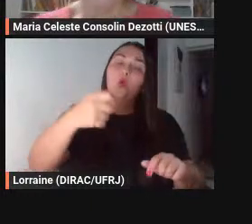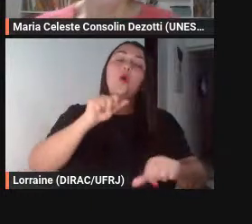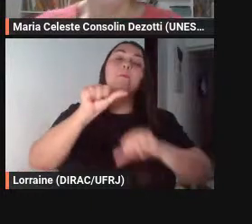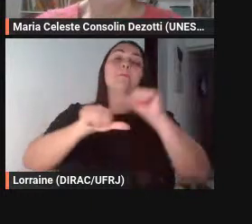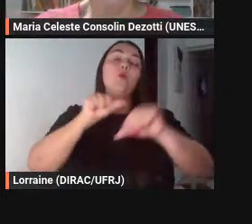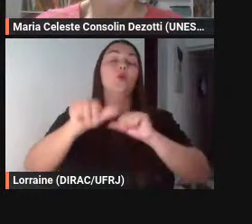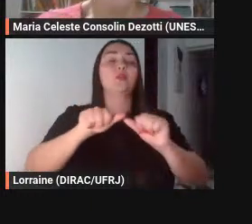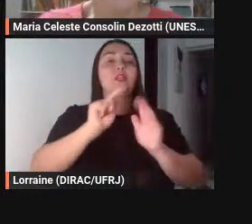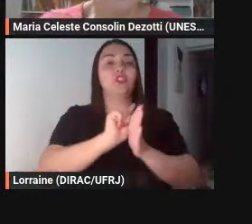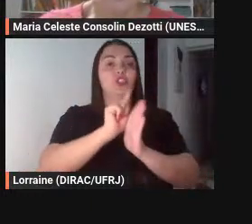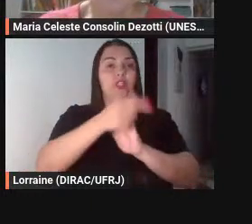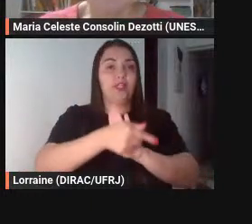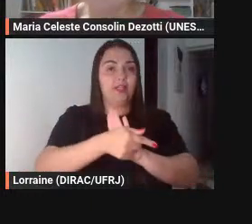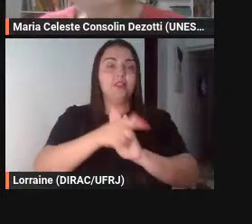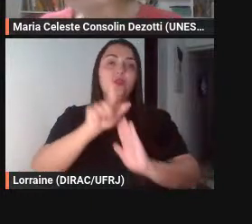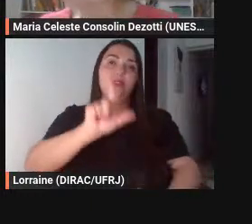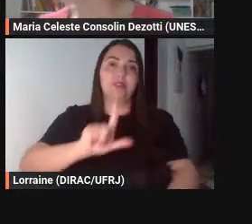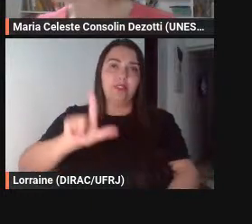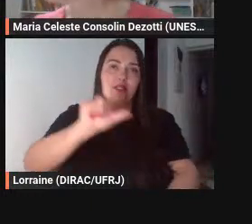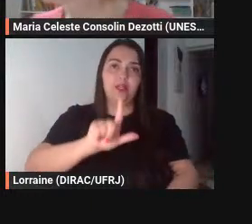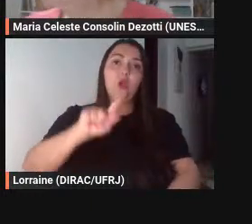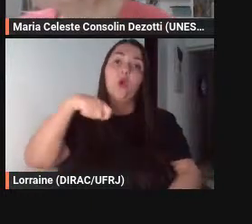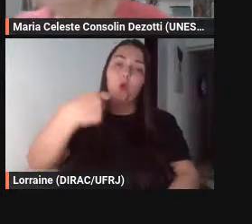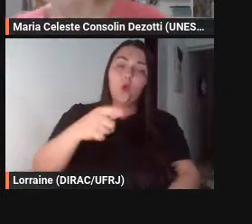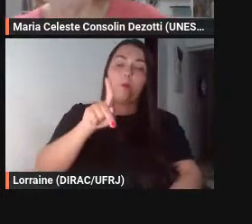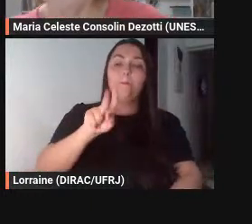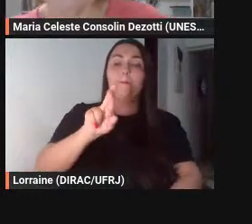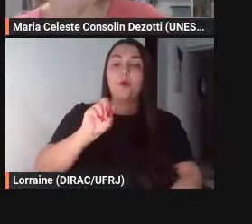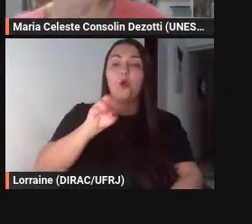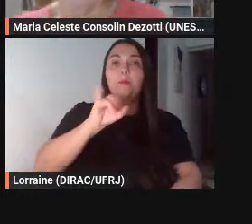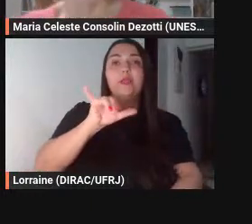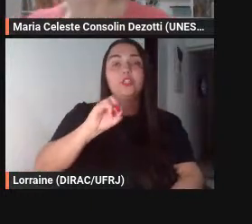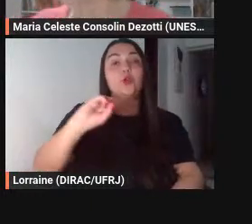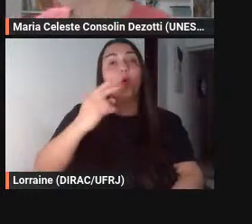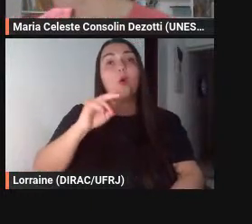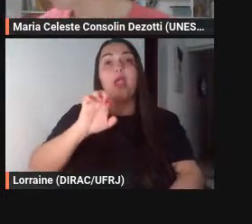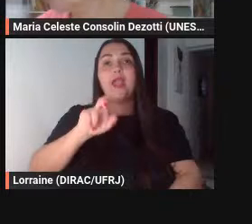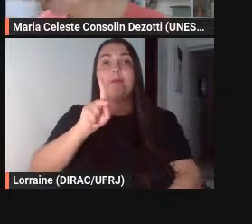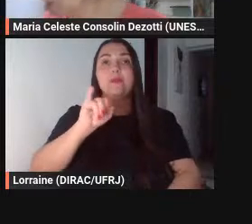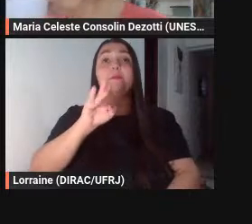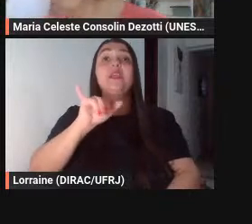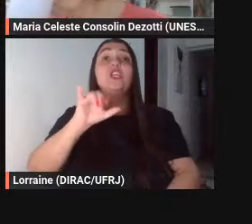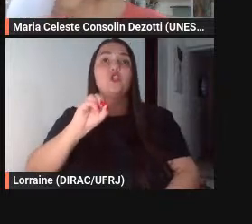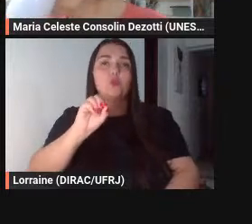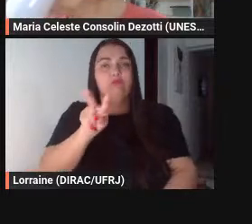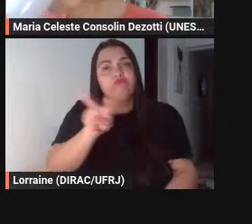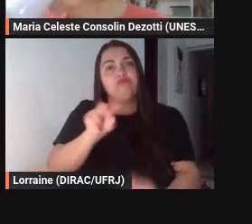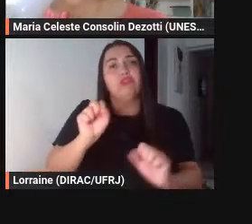recebendo então promítio ou epimítio mostrem a figura 6 aí para mim